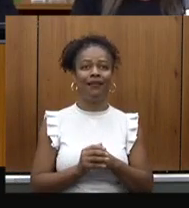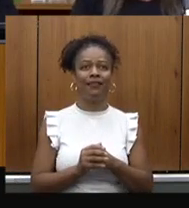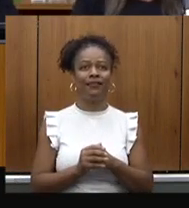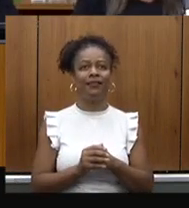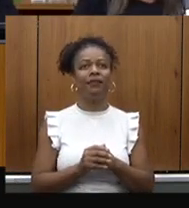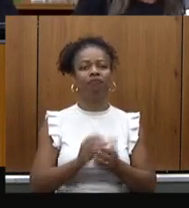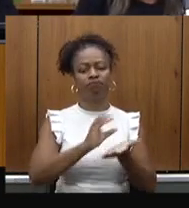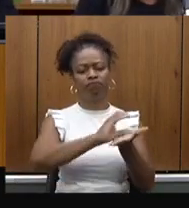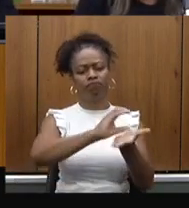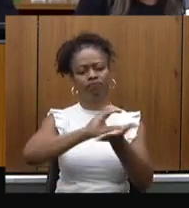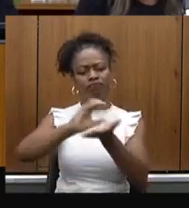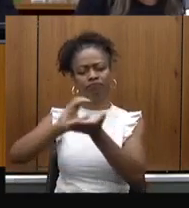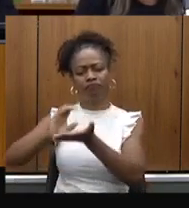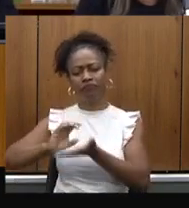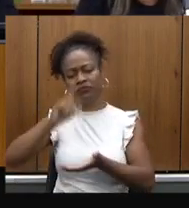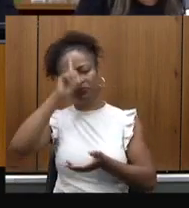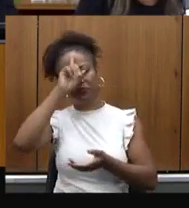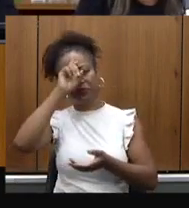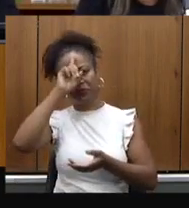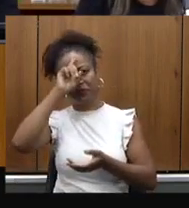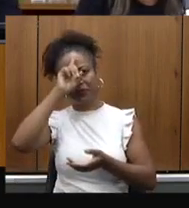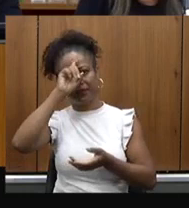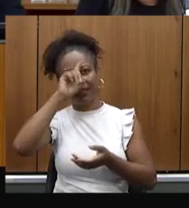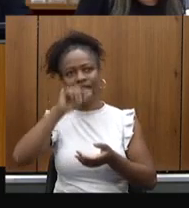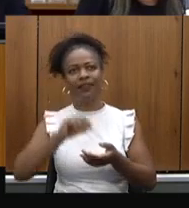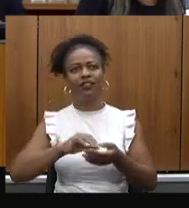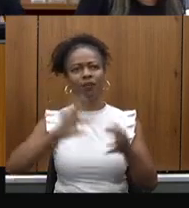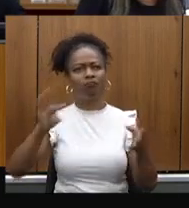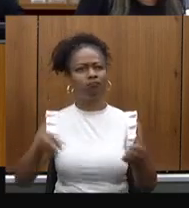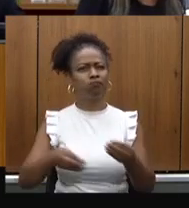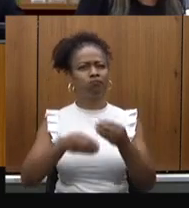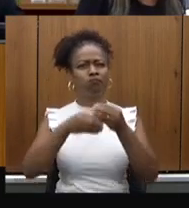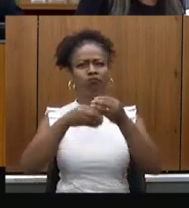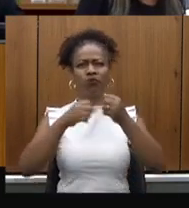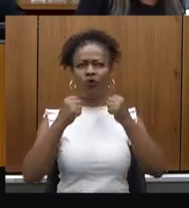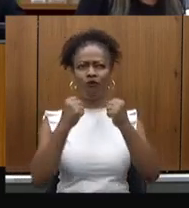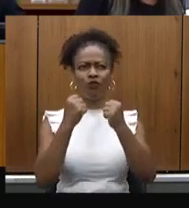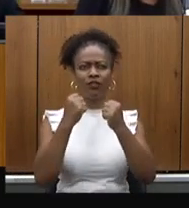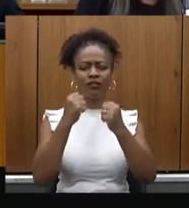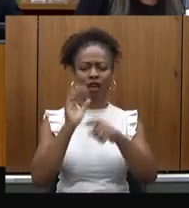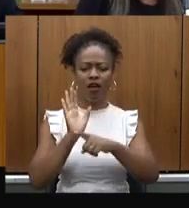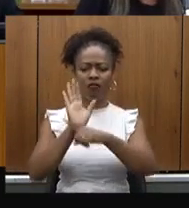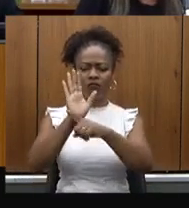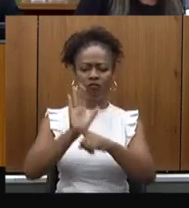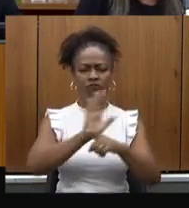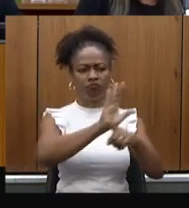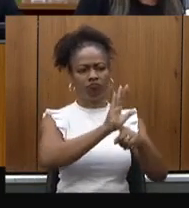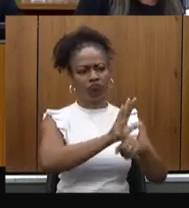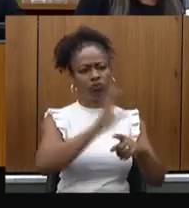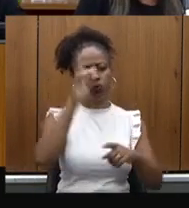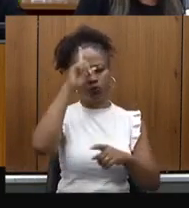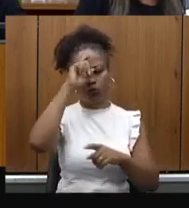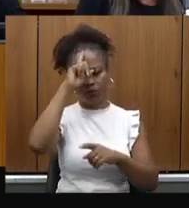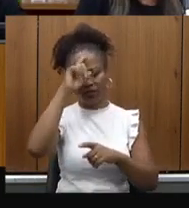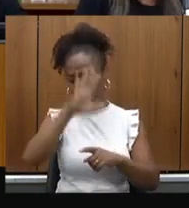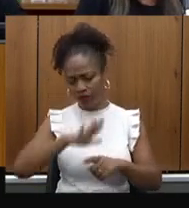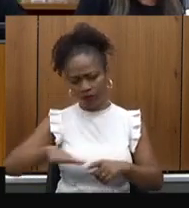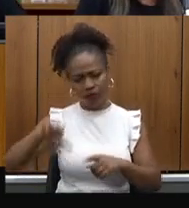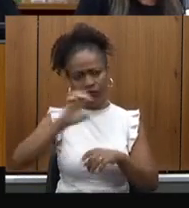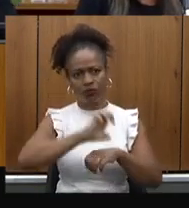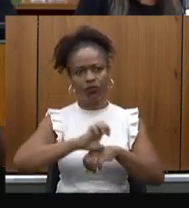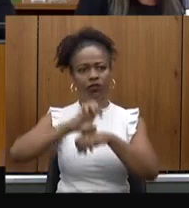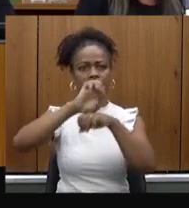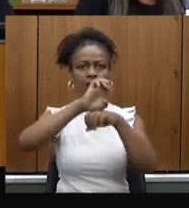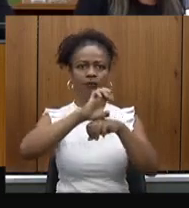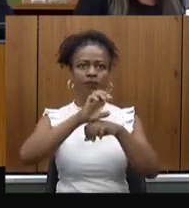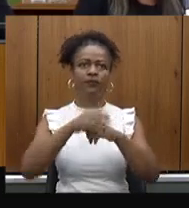hospitalar, que vem fortalecendo e muito os hospitais do Estado de Minas. Pode passar, por